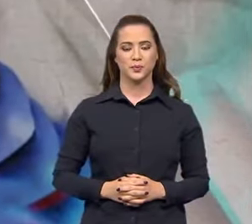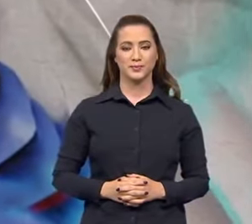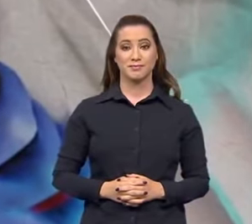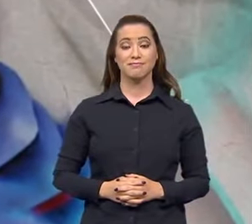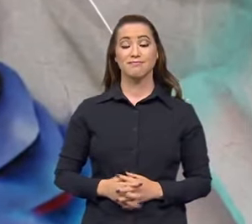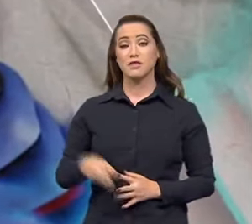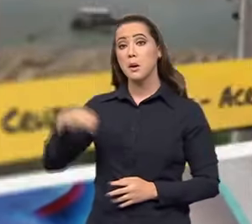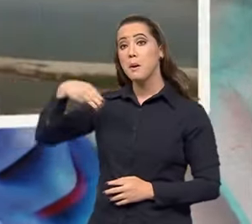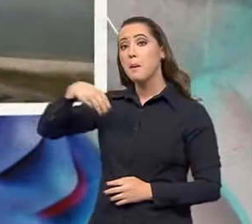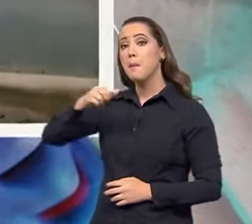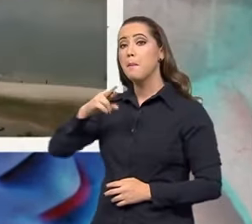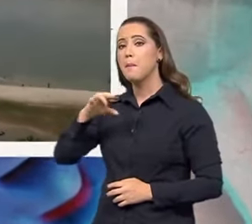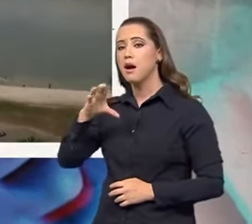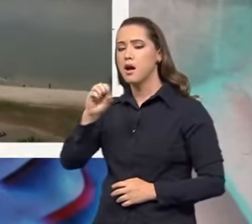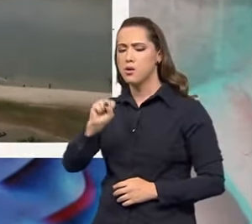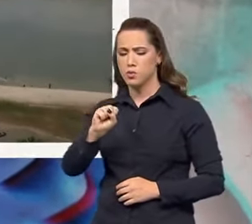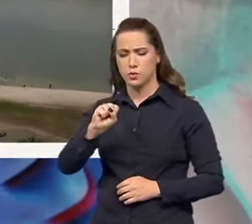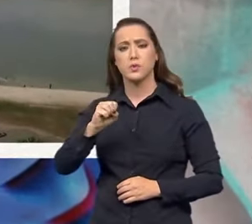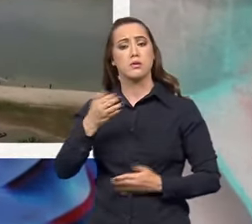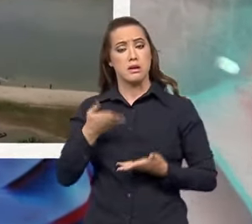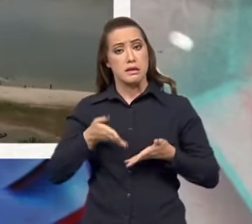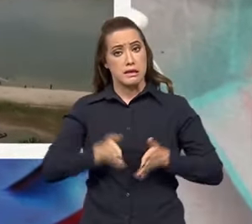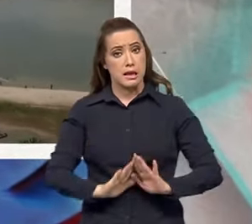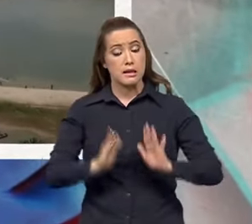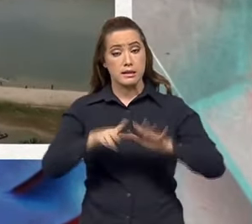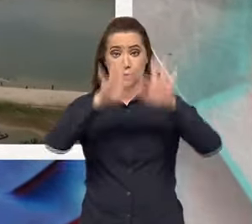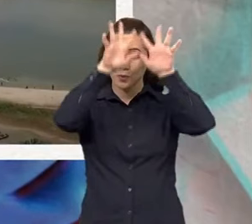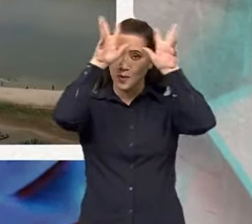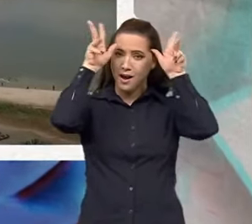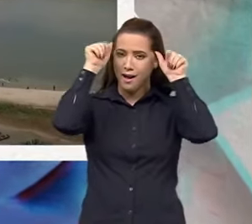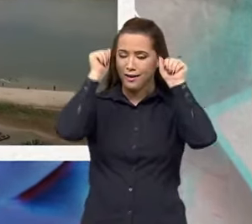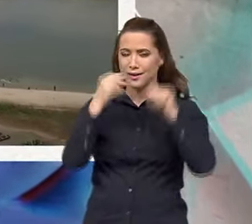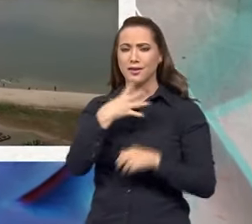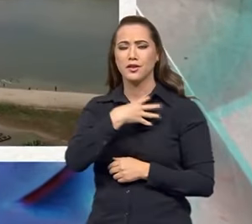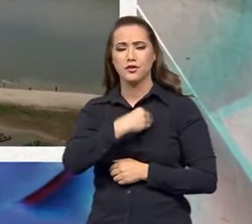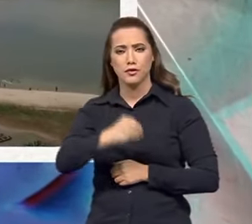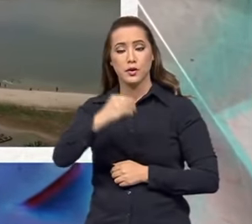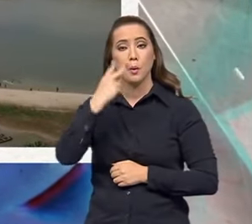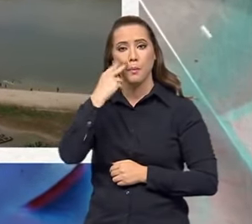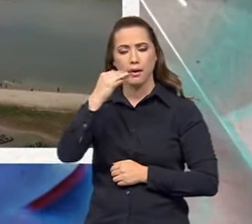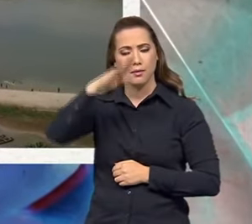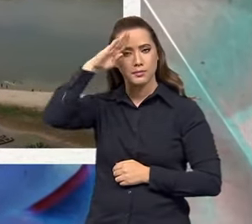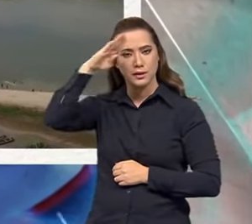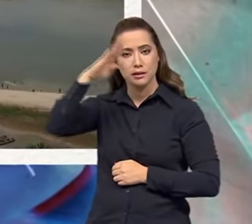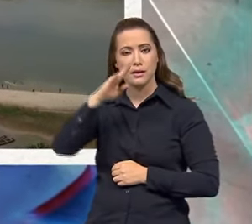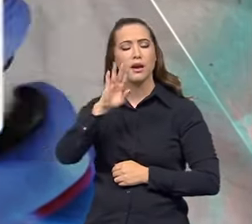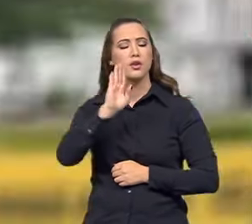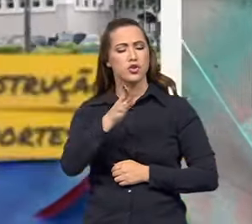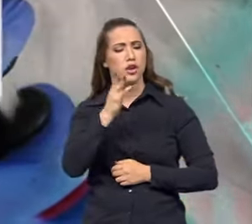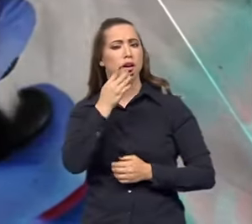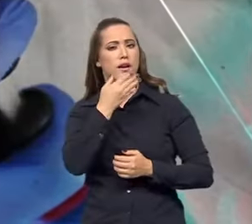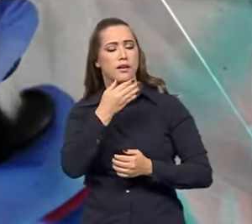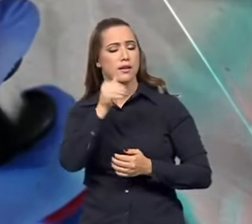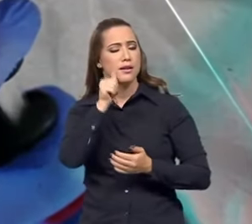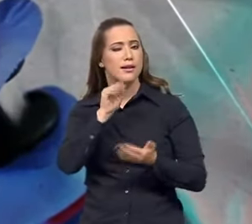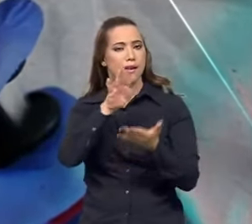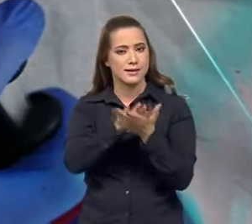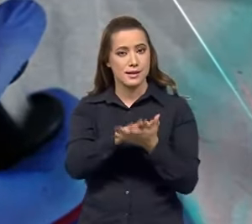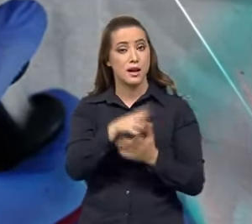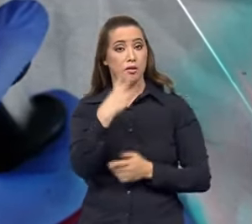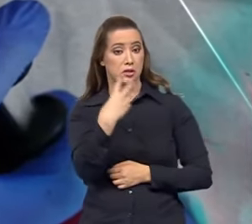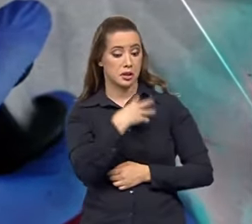Marcos Heleno Gerson nasceu em Cruzeiro do Sul, no Acre. Filho de militar, casado, três filhos, é formado em